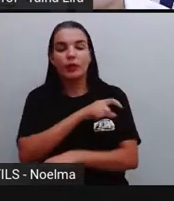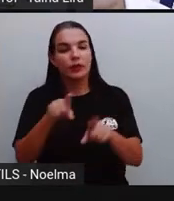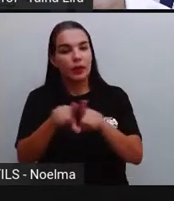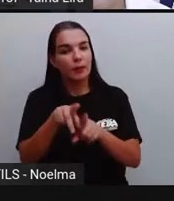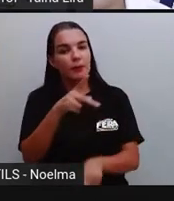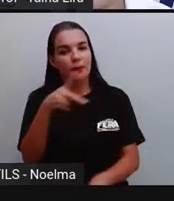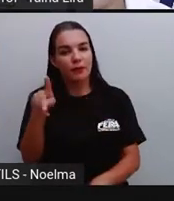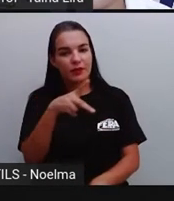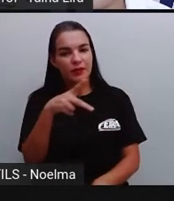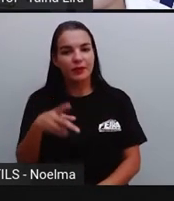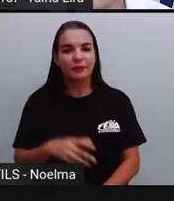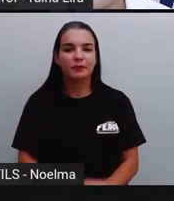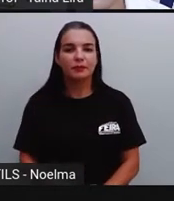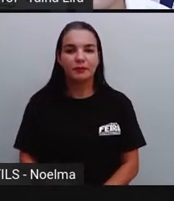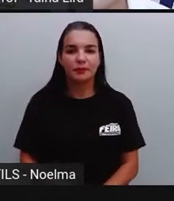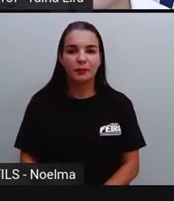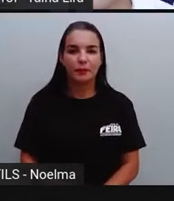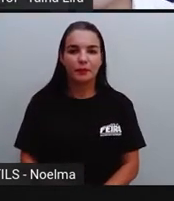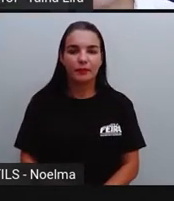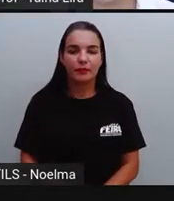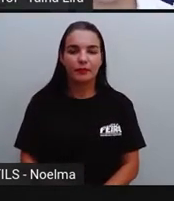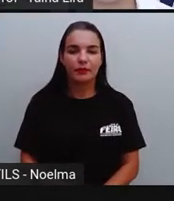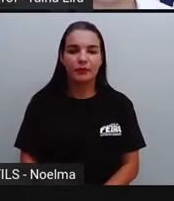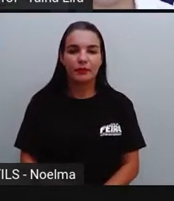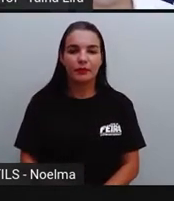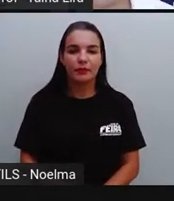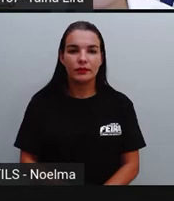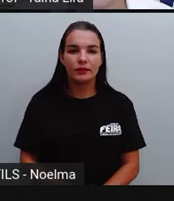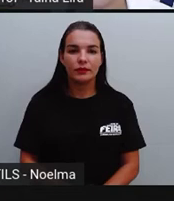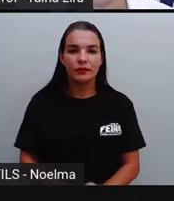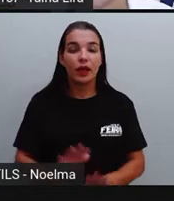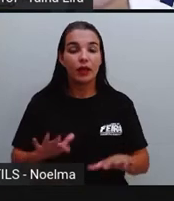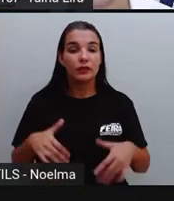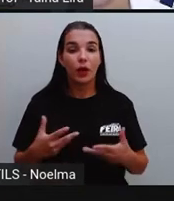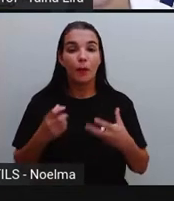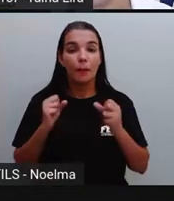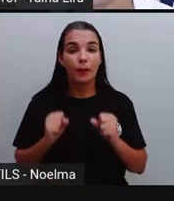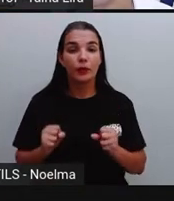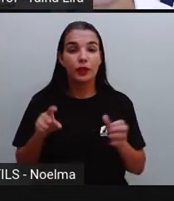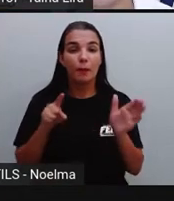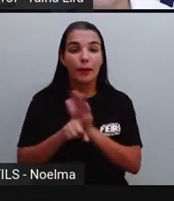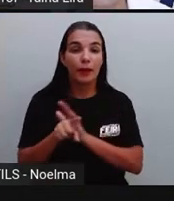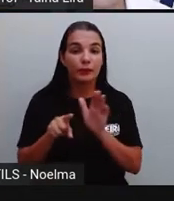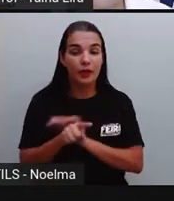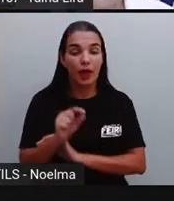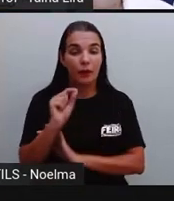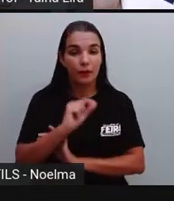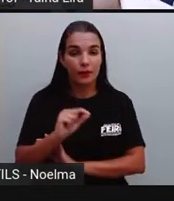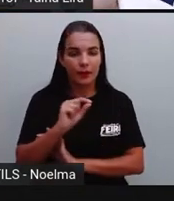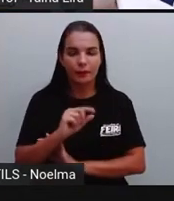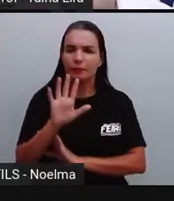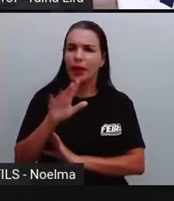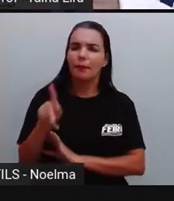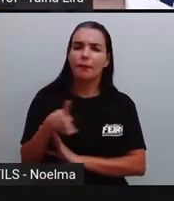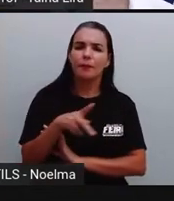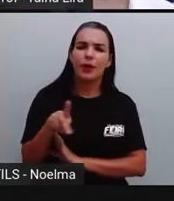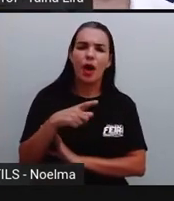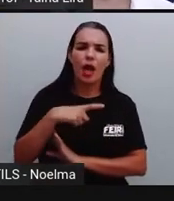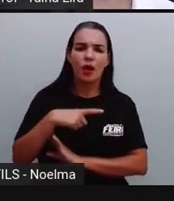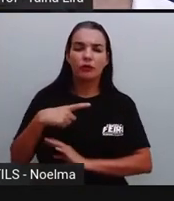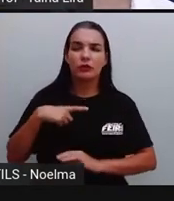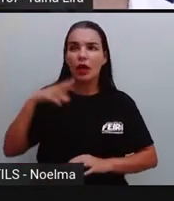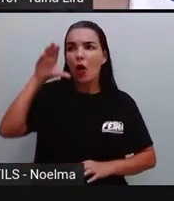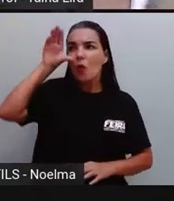imagens, certo? E aí você pode se perguntar, Pró, eu tenho uma curiosidade, como foi que surgiu a